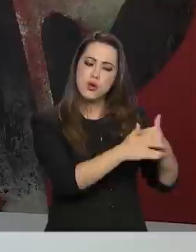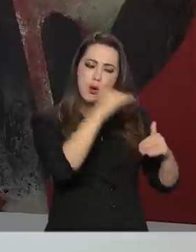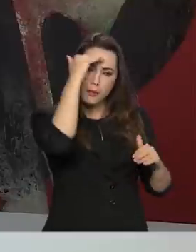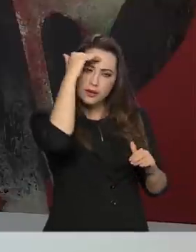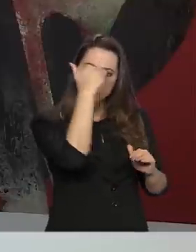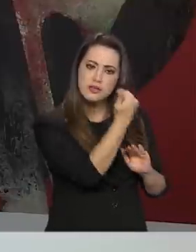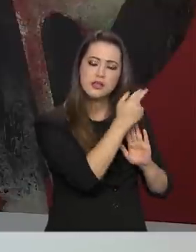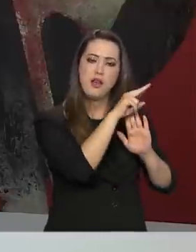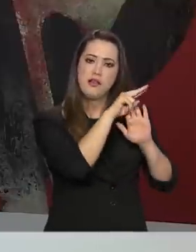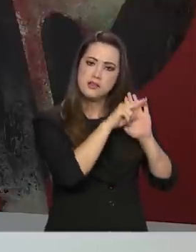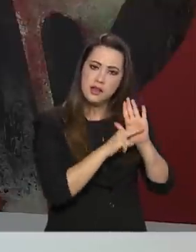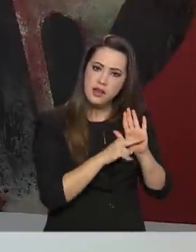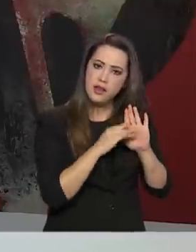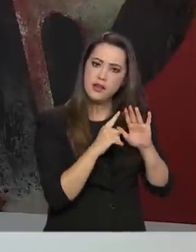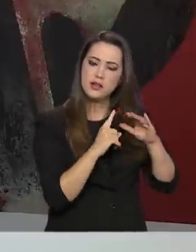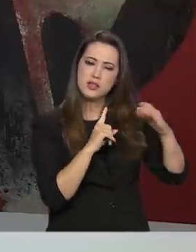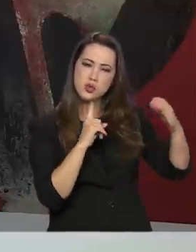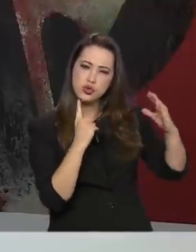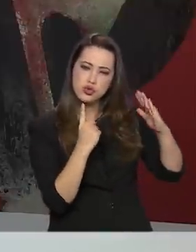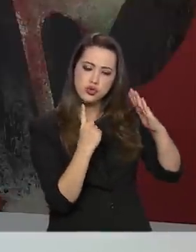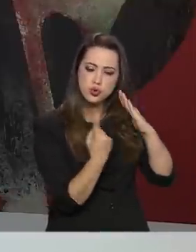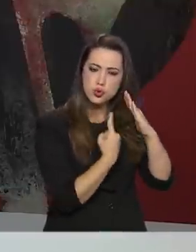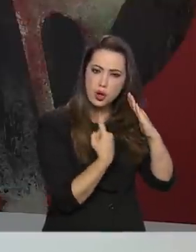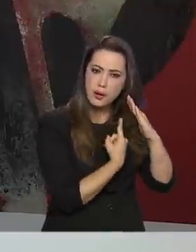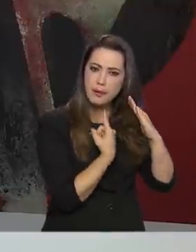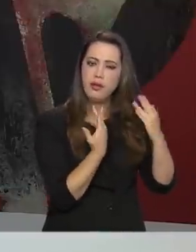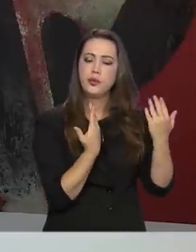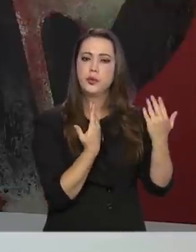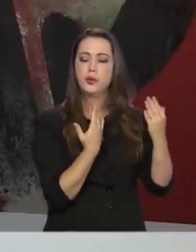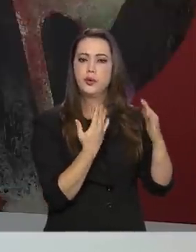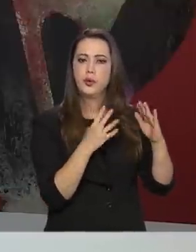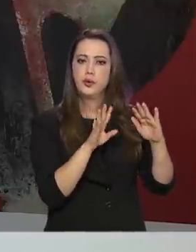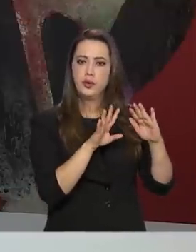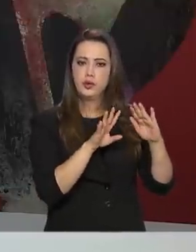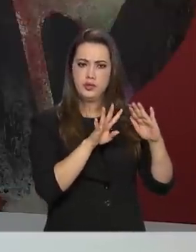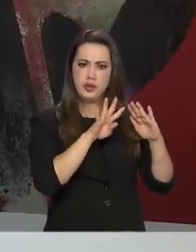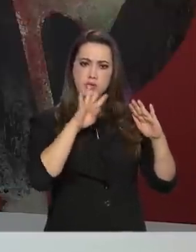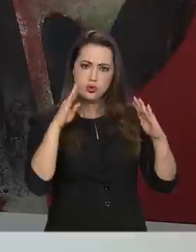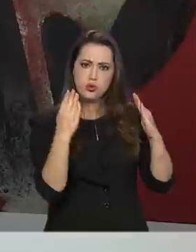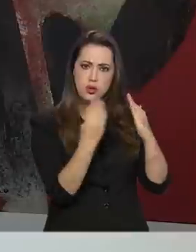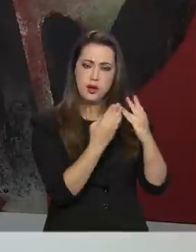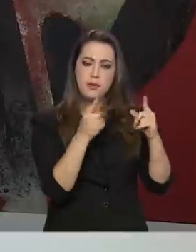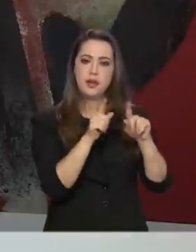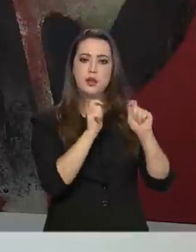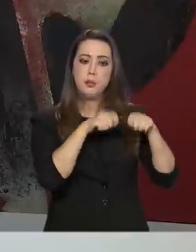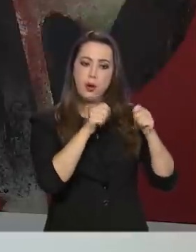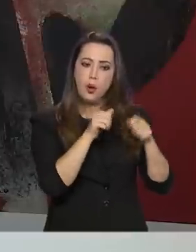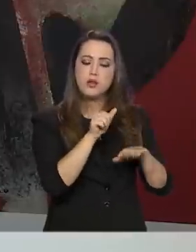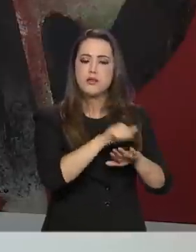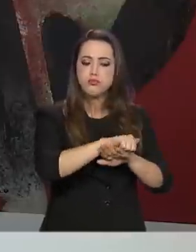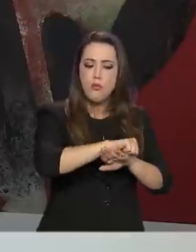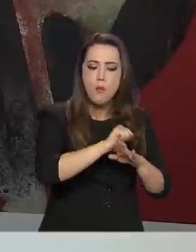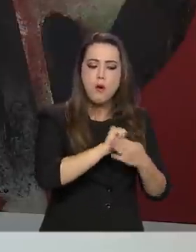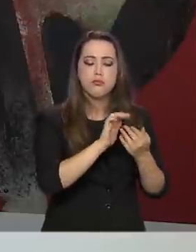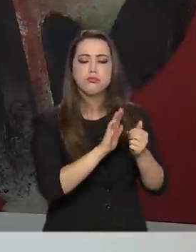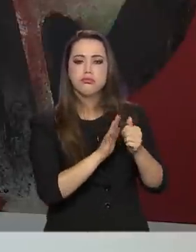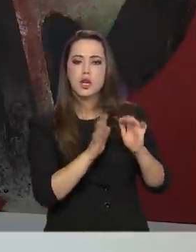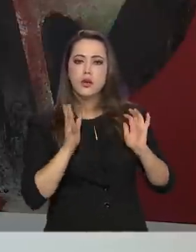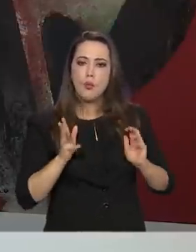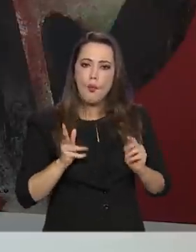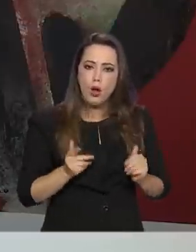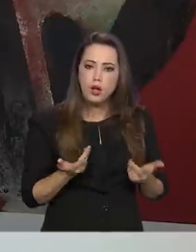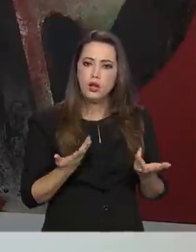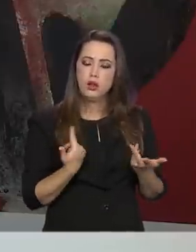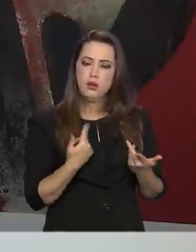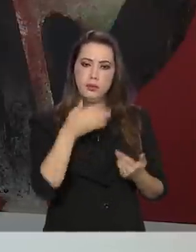as regras de isolamento social, é garantir que elas possam tomar medidas sanitárias, de higiene para conter